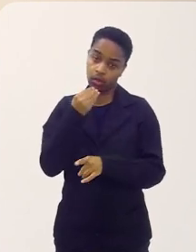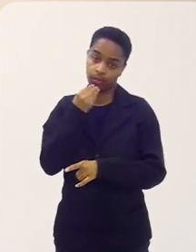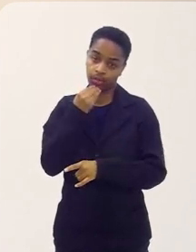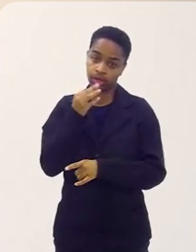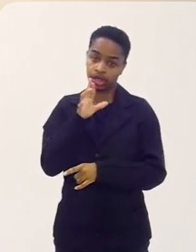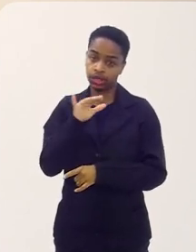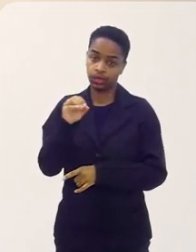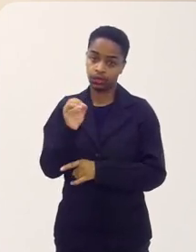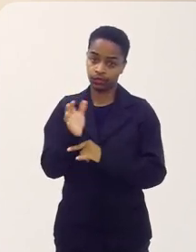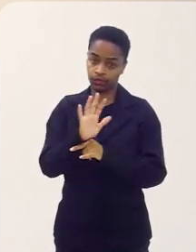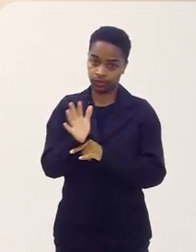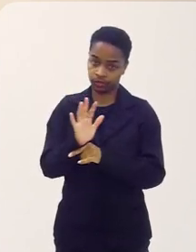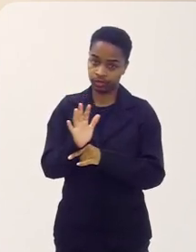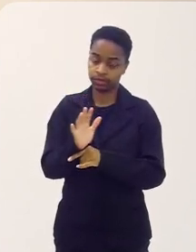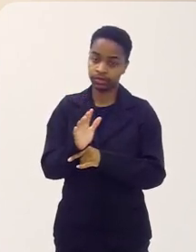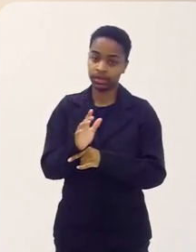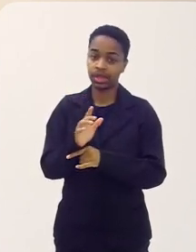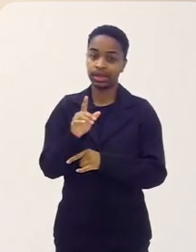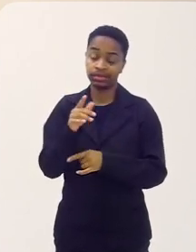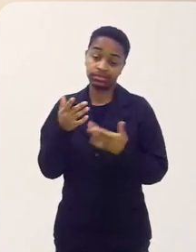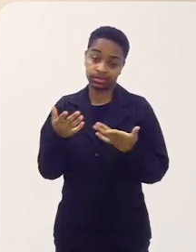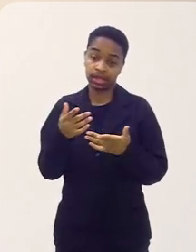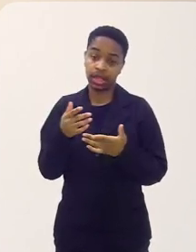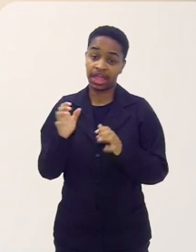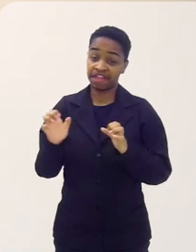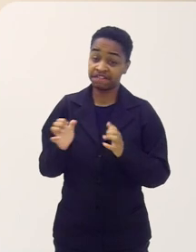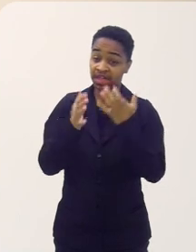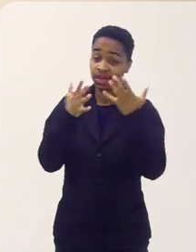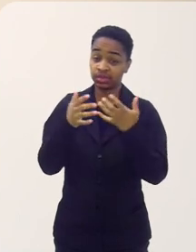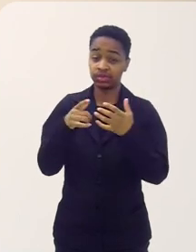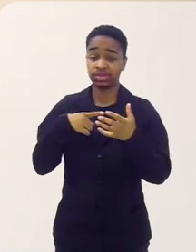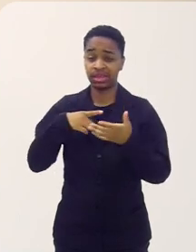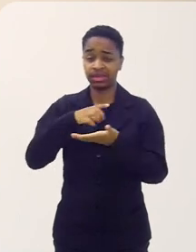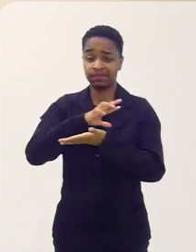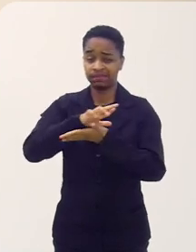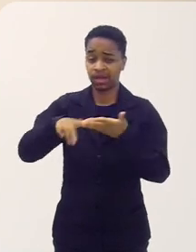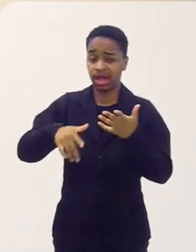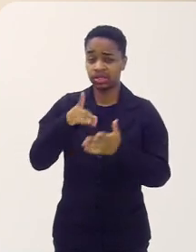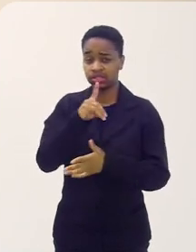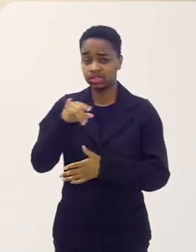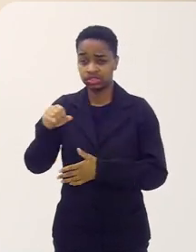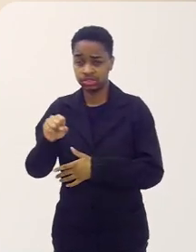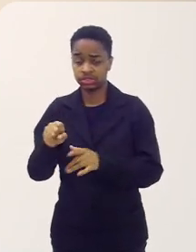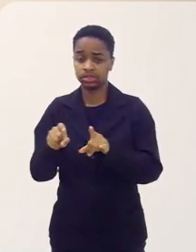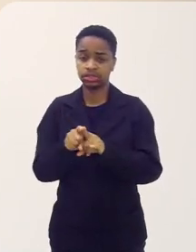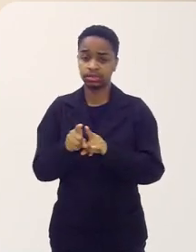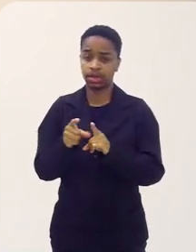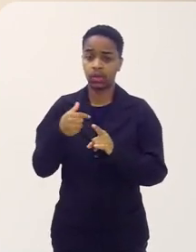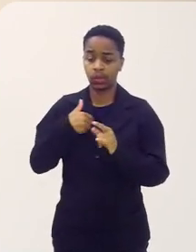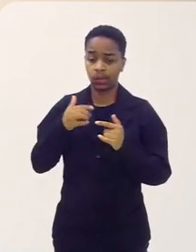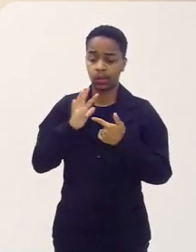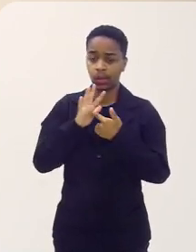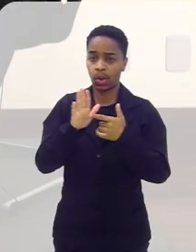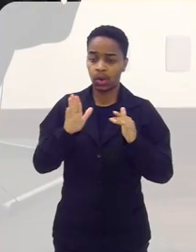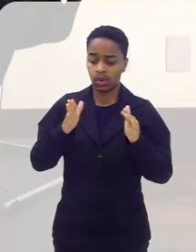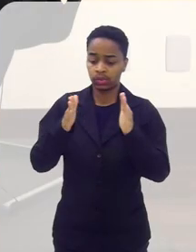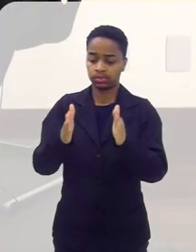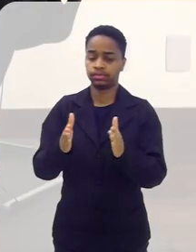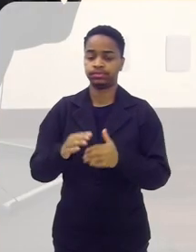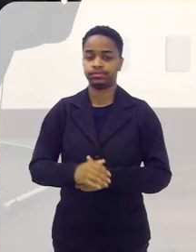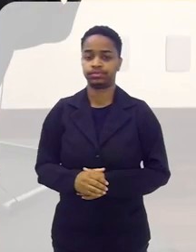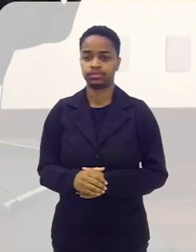E, claro, a Rio Film é... A Rio Innovation Week é um evento amplo, são diversos dias, mas eu faço esse recorte.